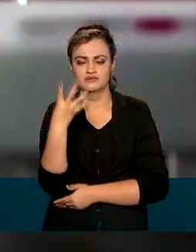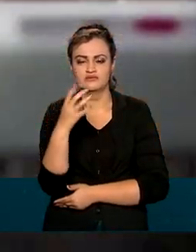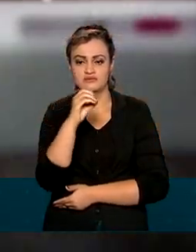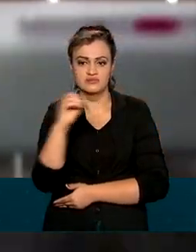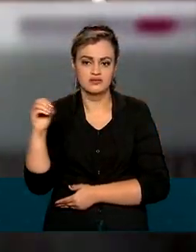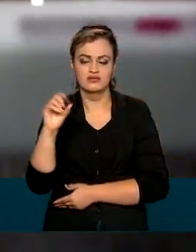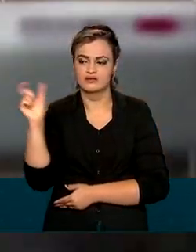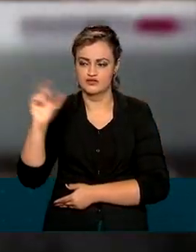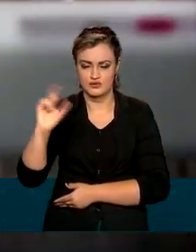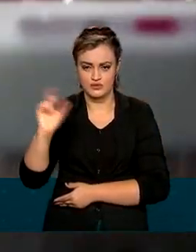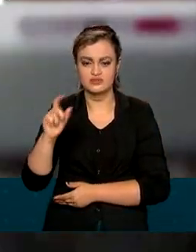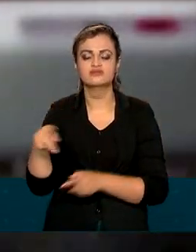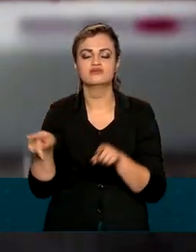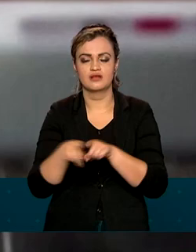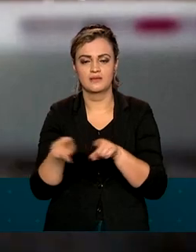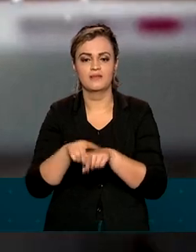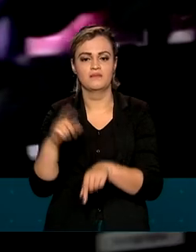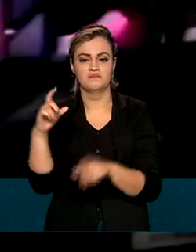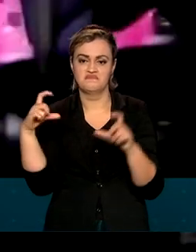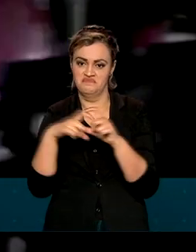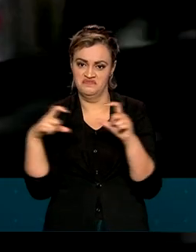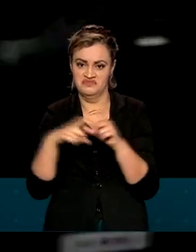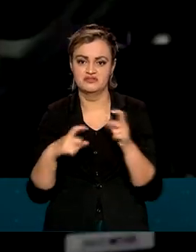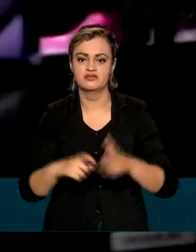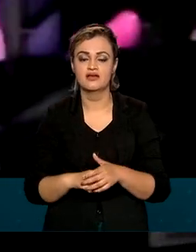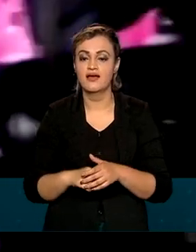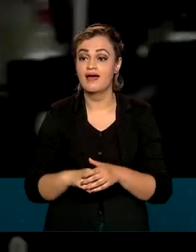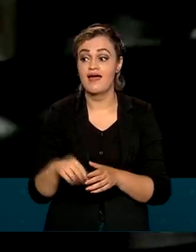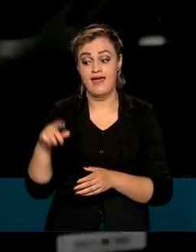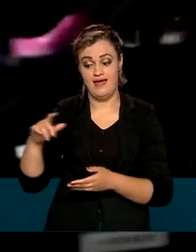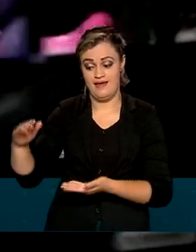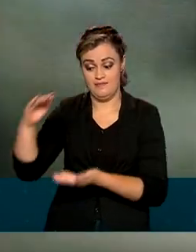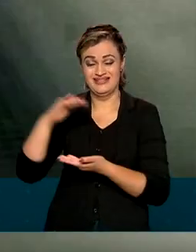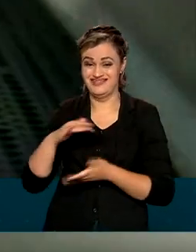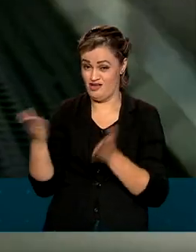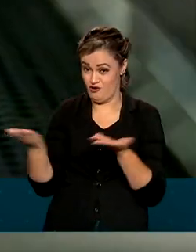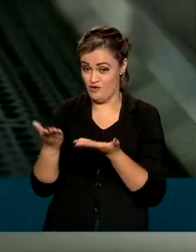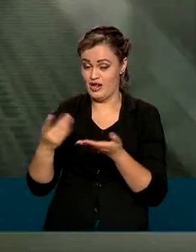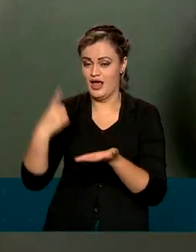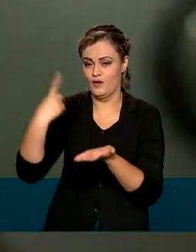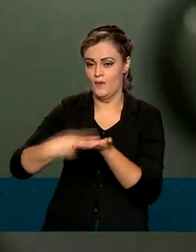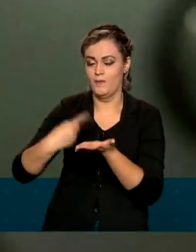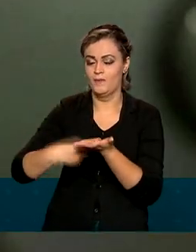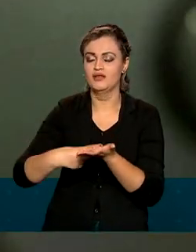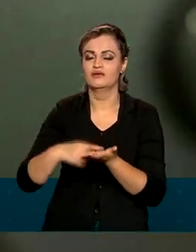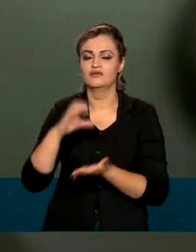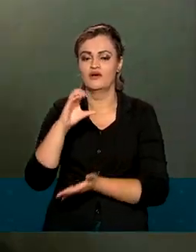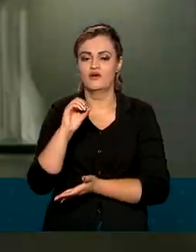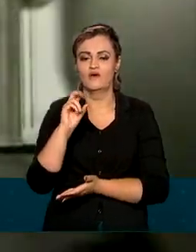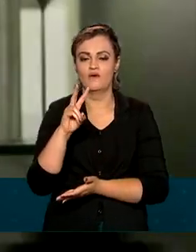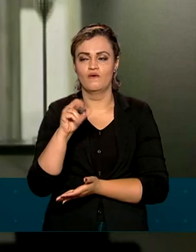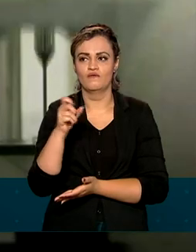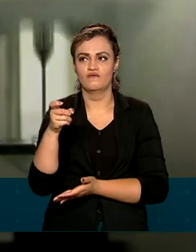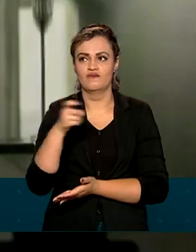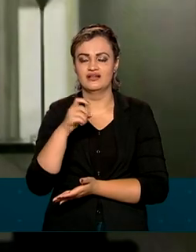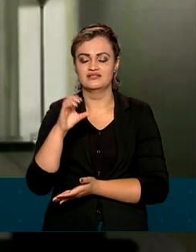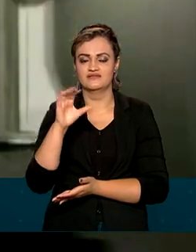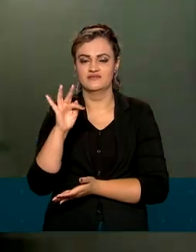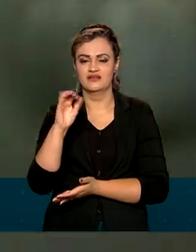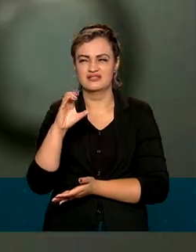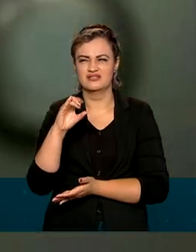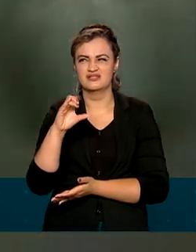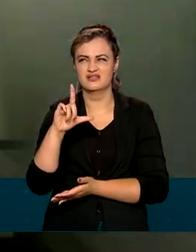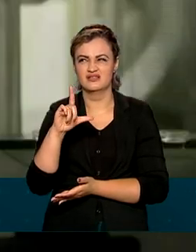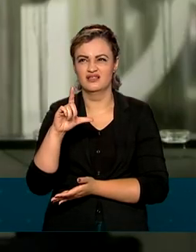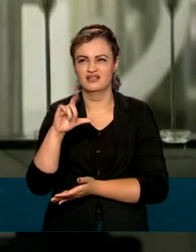doses também da Pfizer. Mas essas fazem parte do consórcio COVAX Facility, que prevê 42